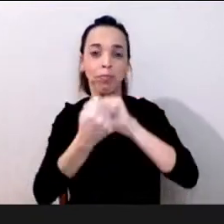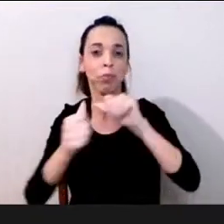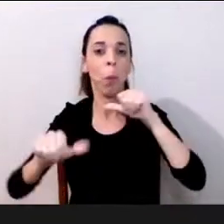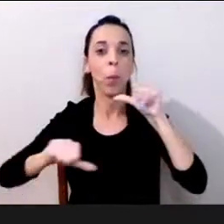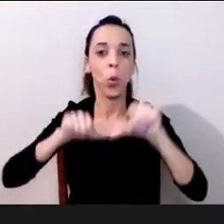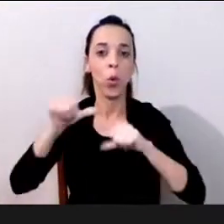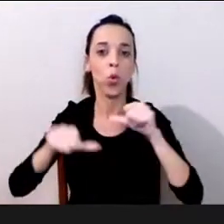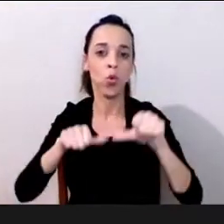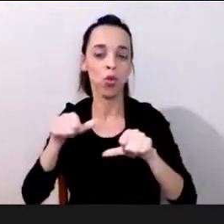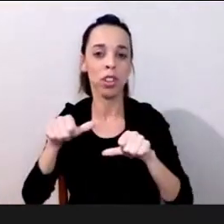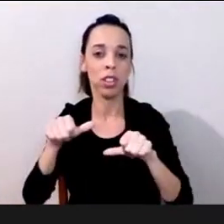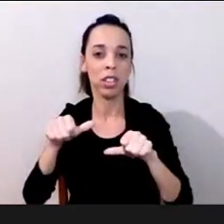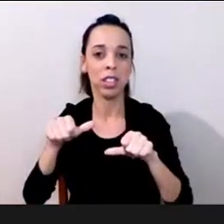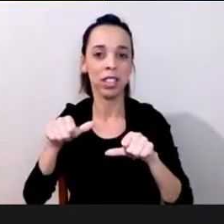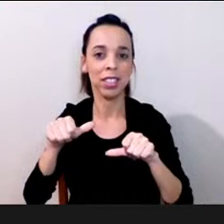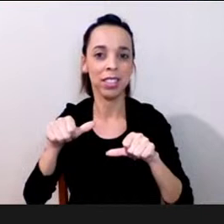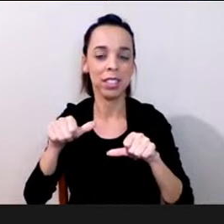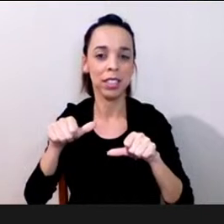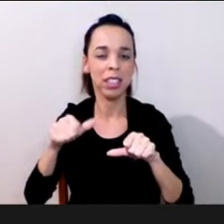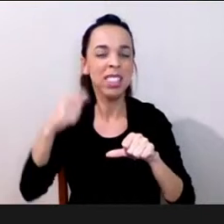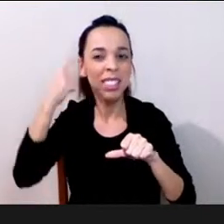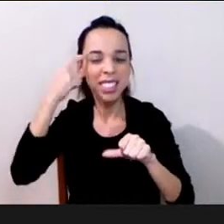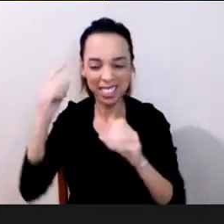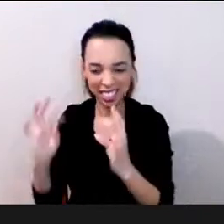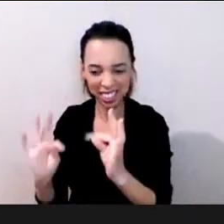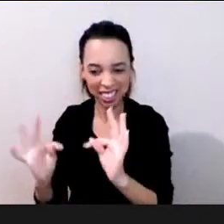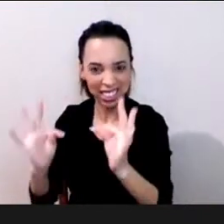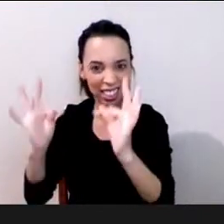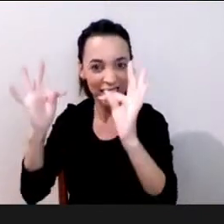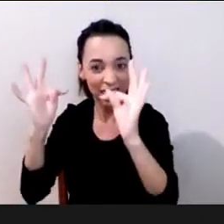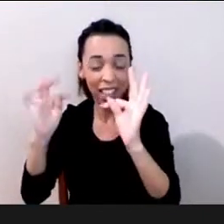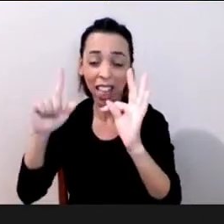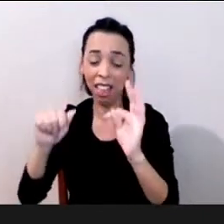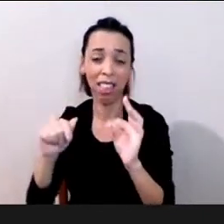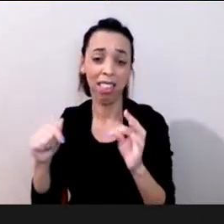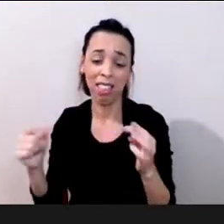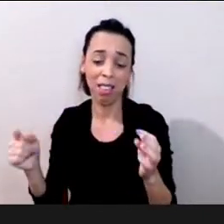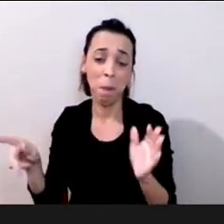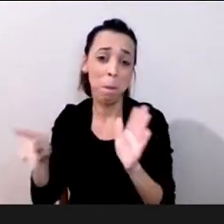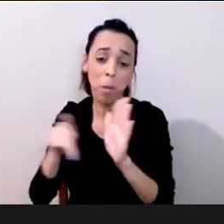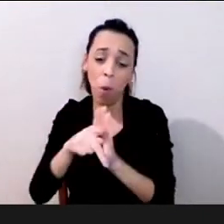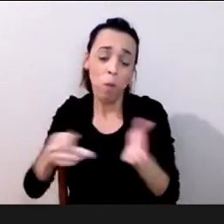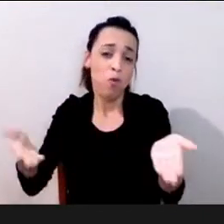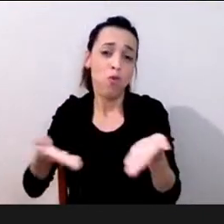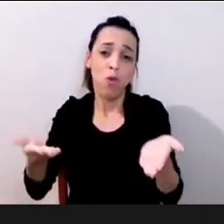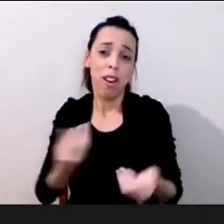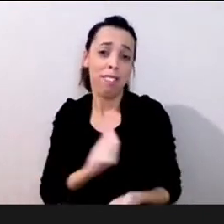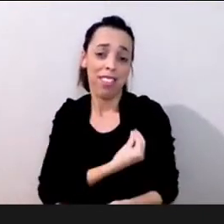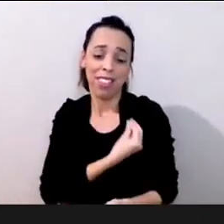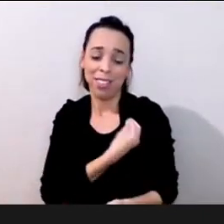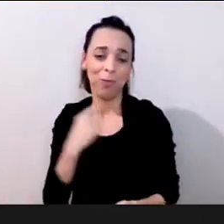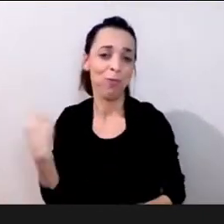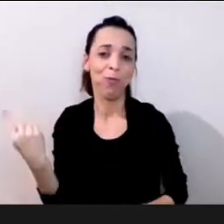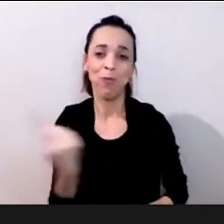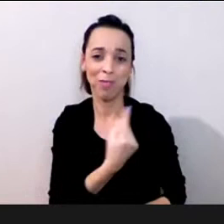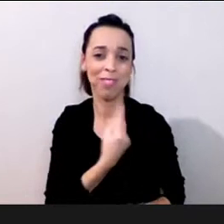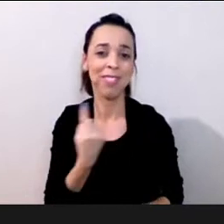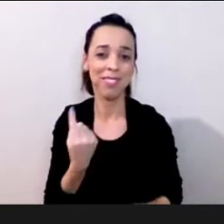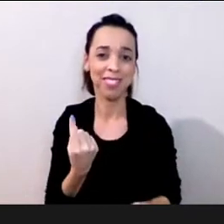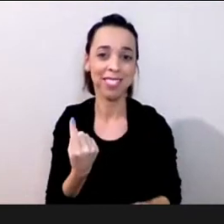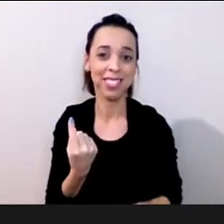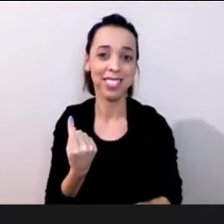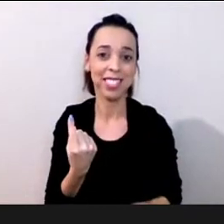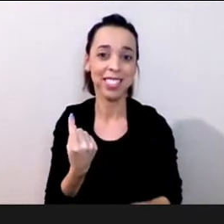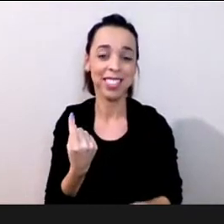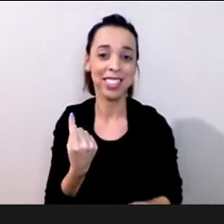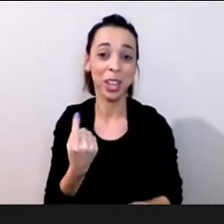parte da linguagem contemporânea ela é a própria linguagem contemporânea então e isso muda tudo porque se ela é parte